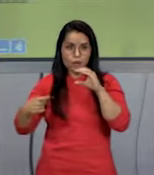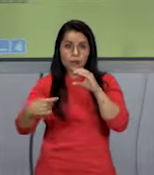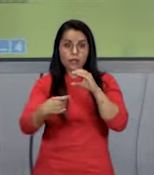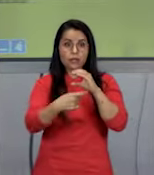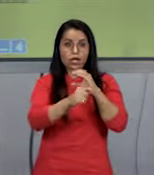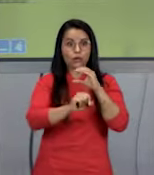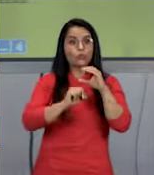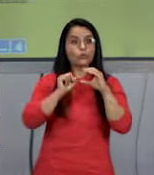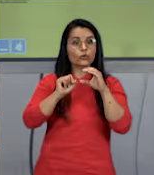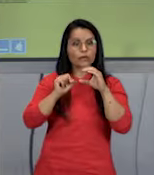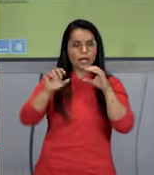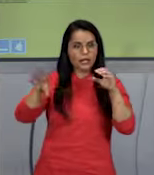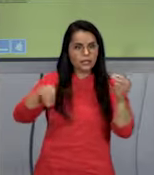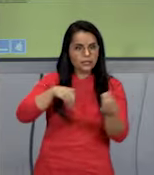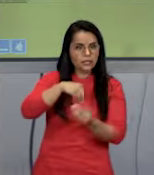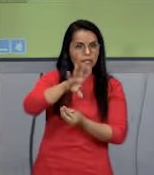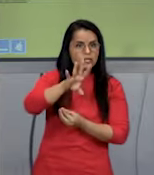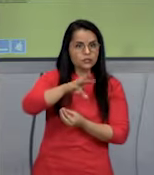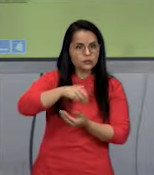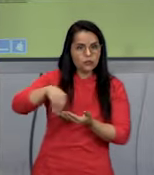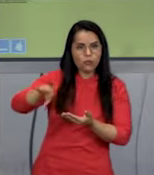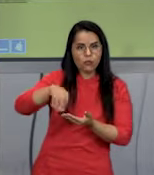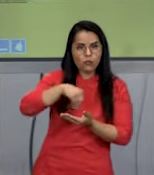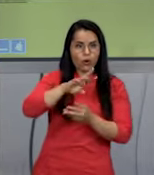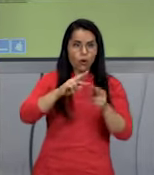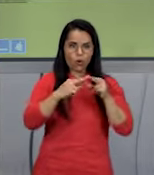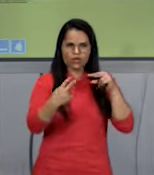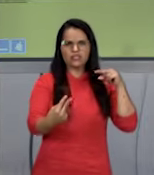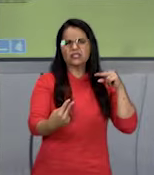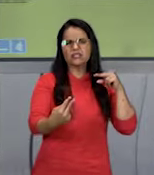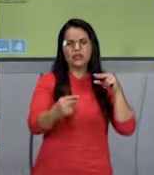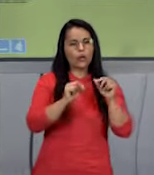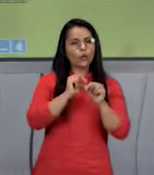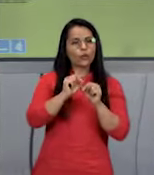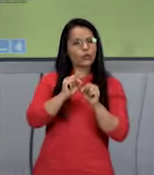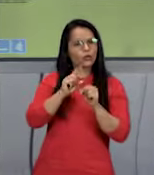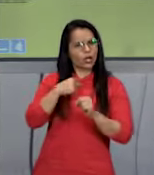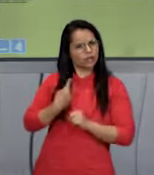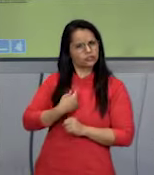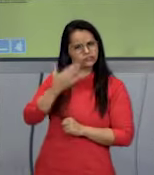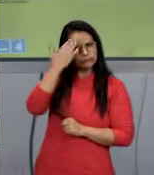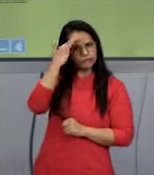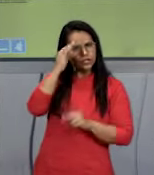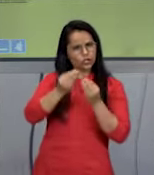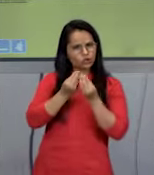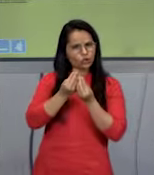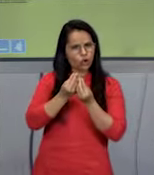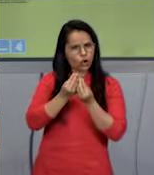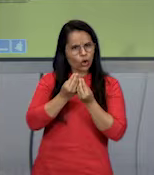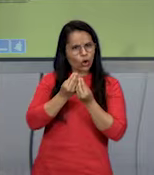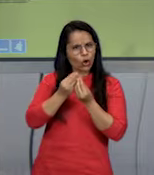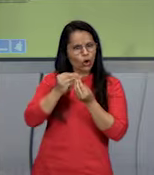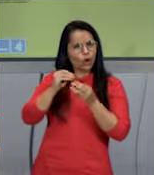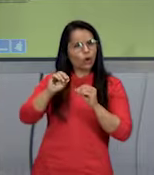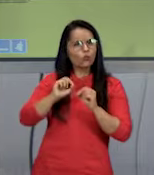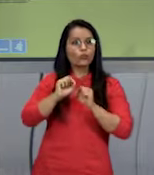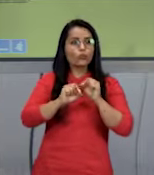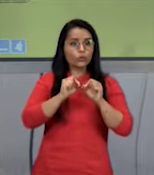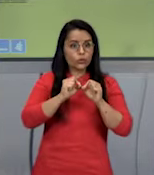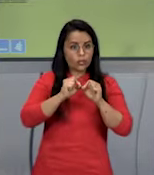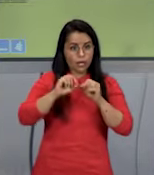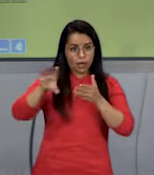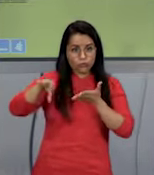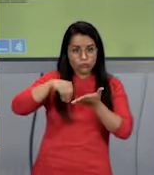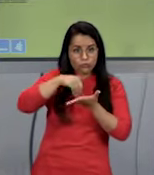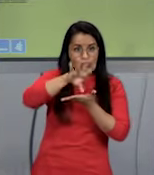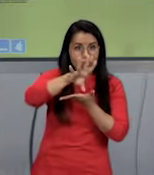é de transporte de DNA. A gente entende o sexo, né? A reprodução sexuada, como